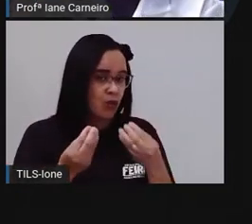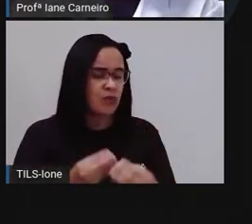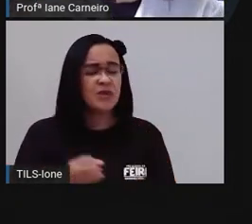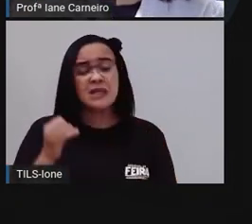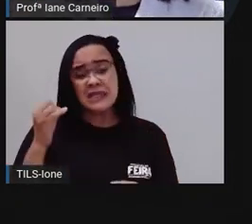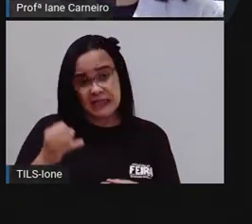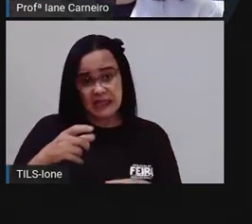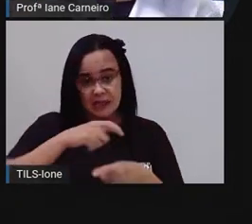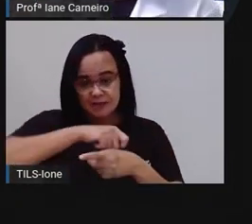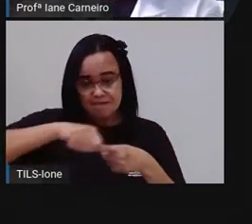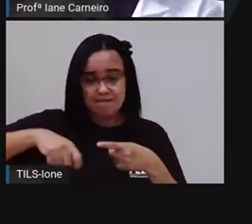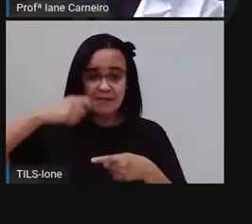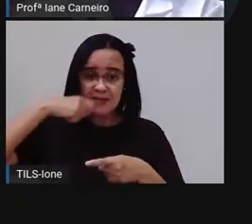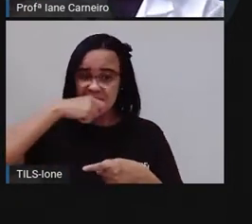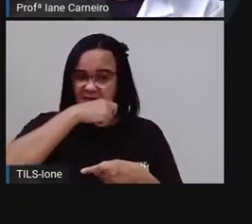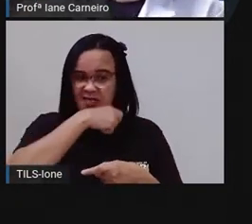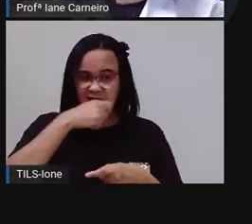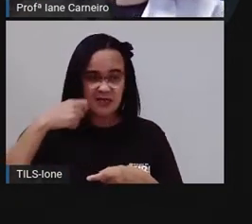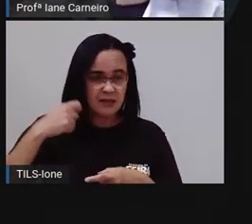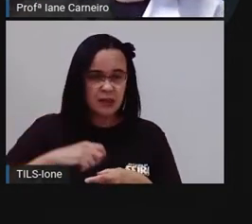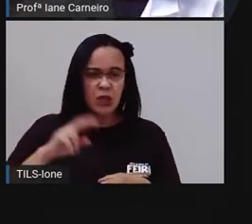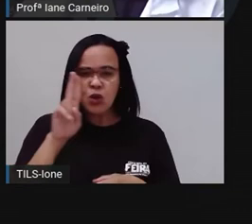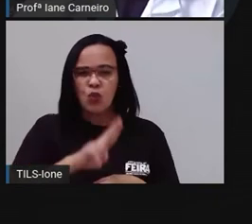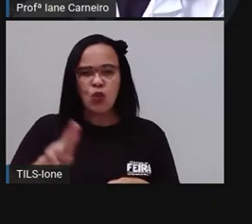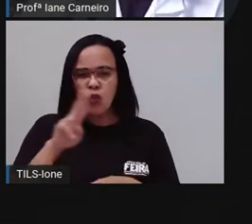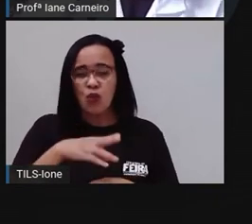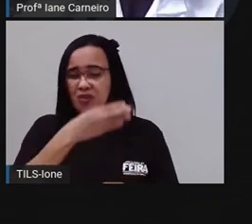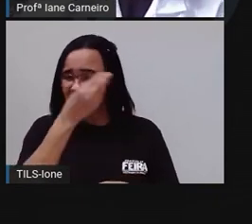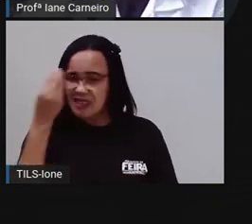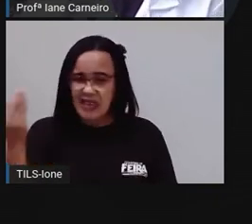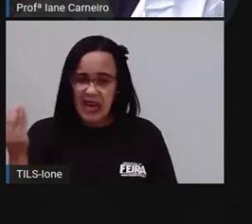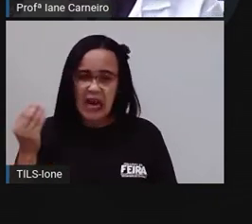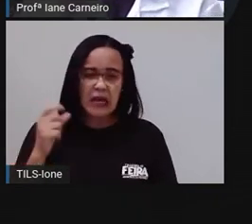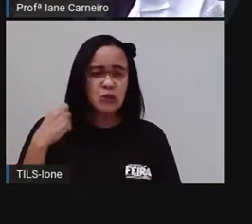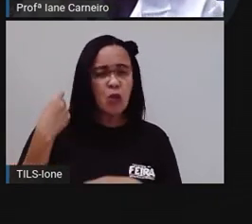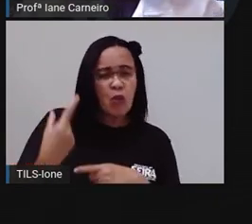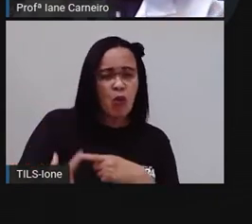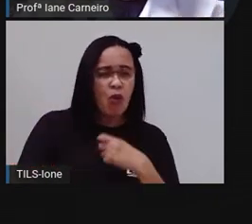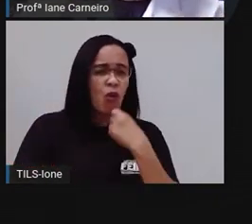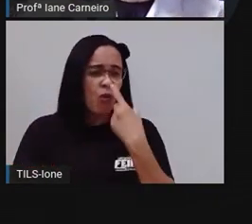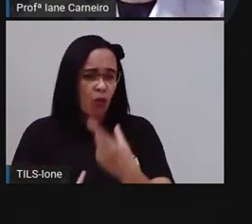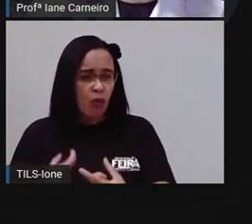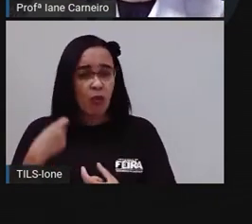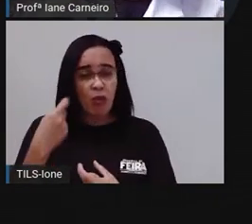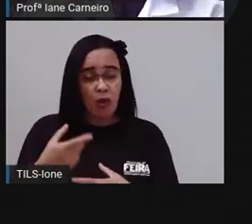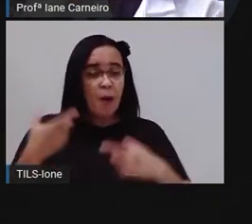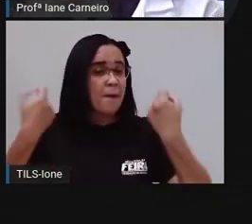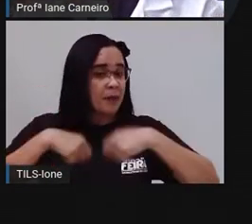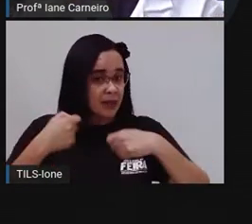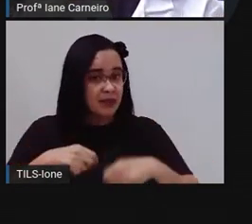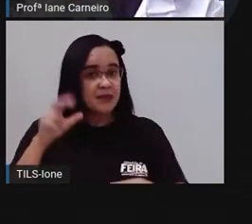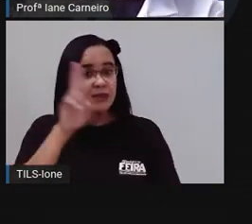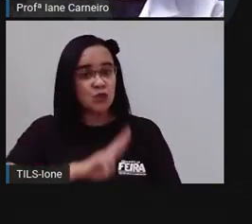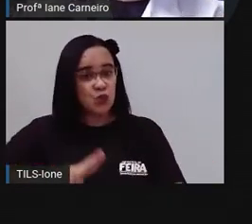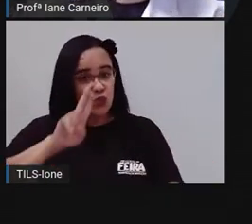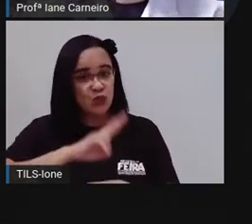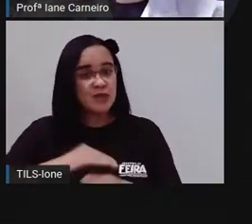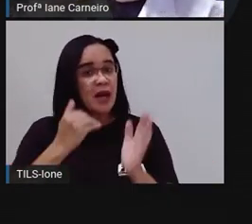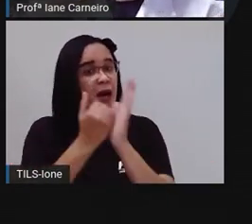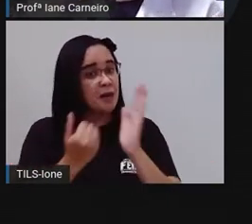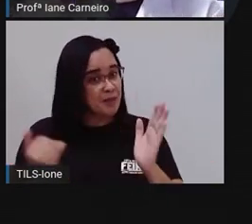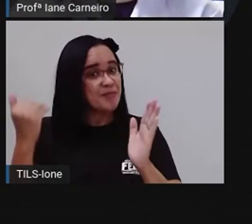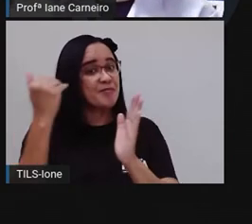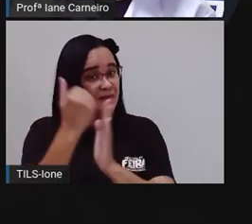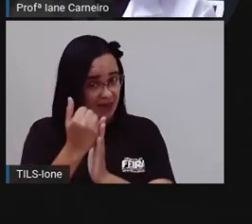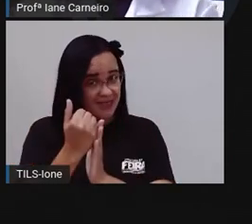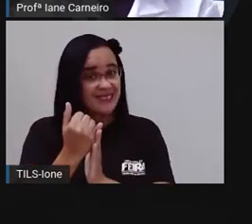mais vezes a sua escova de dente, né? Então, se você também tá compartilhando com seus